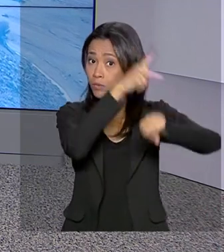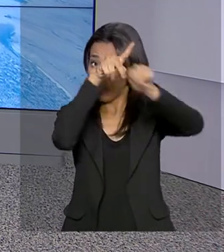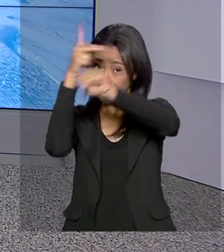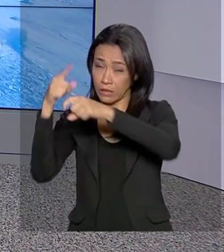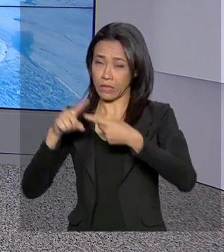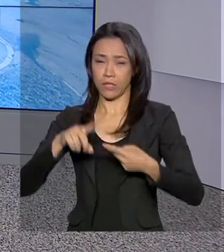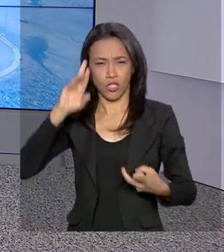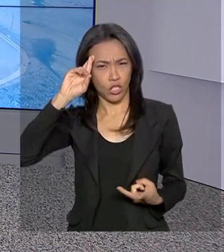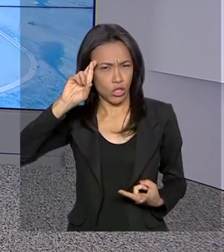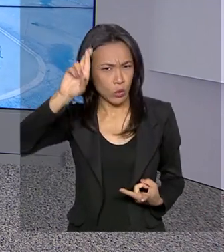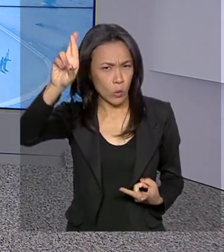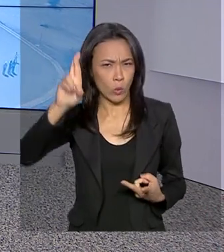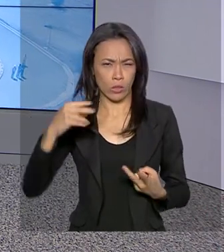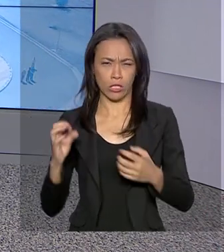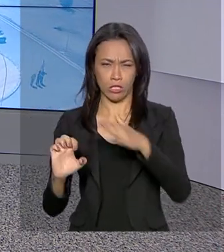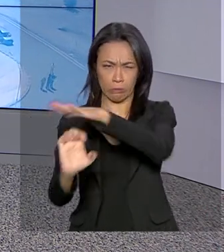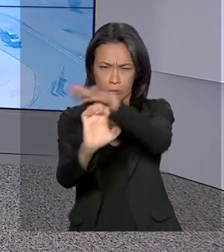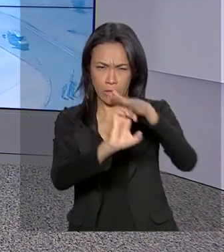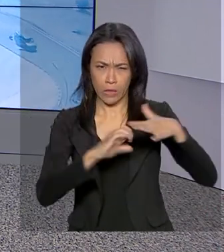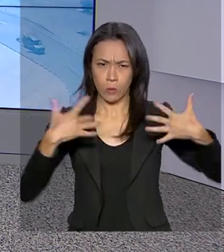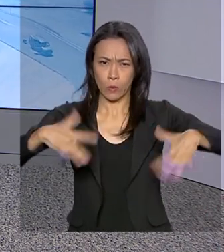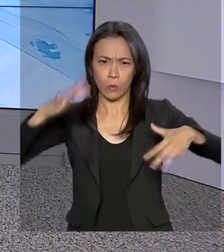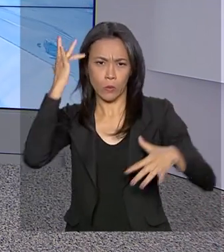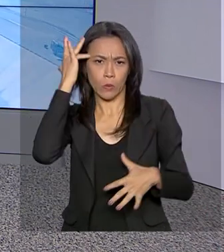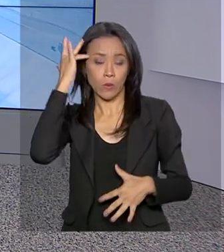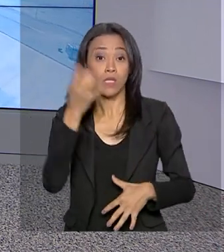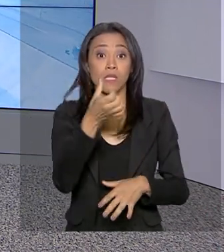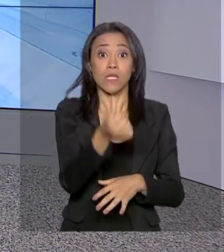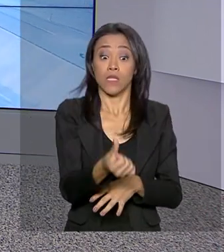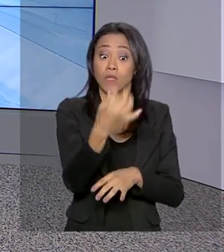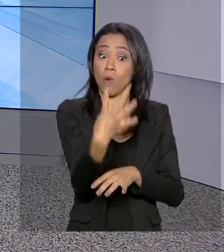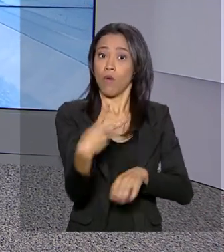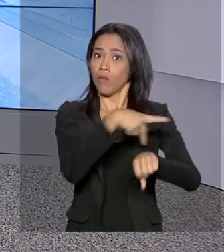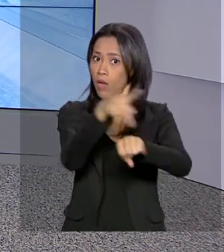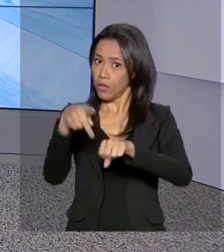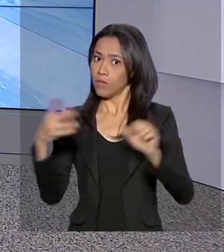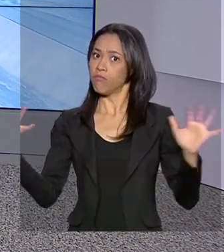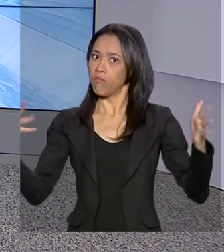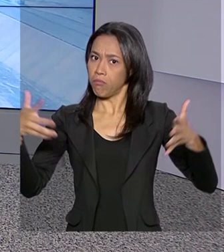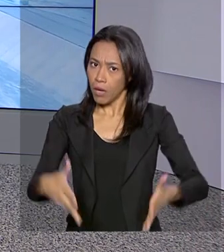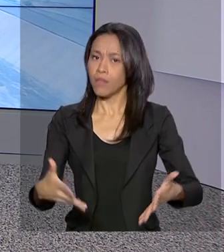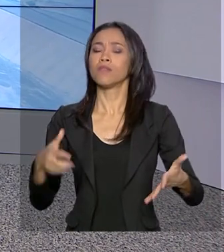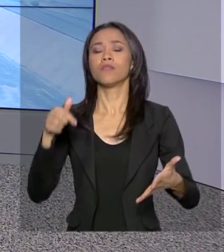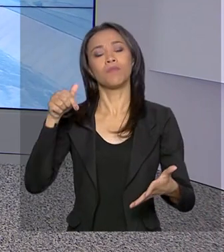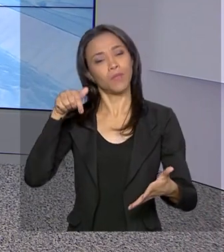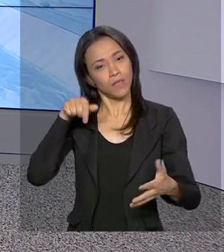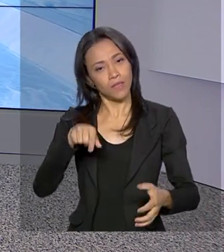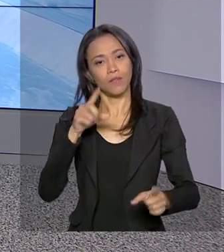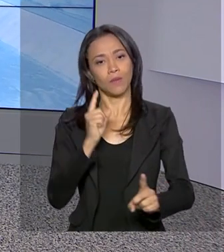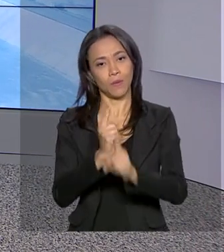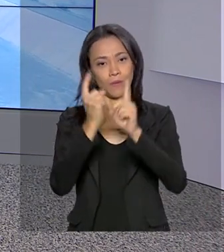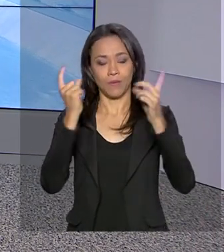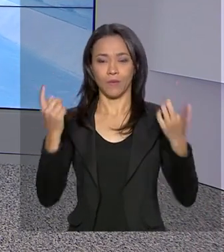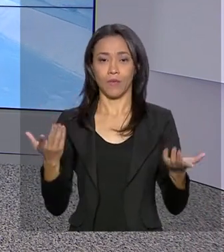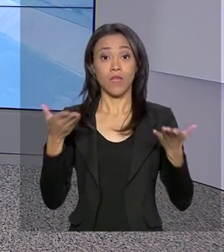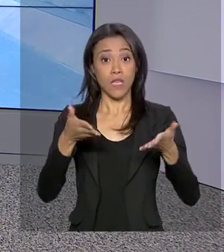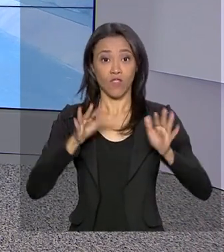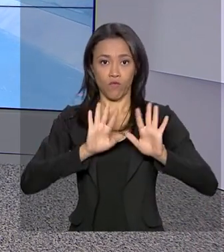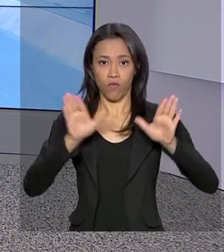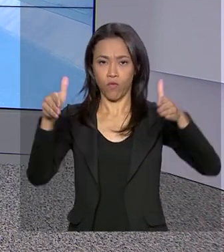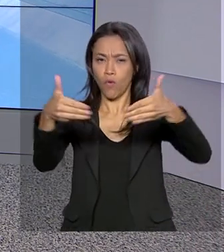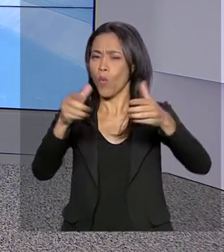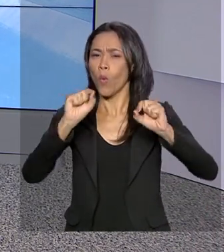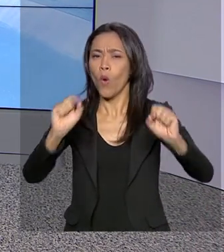diretores executivos de grandes empresas de 64 países participam do evento esse ano. O fórum vai oferecer